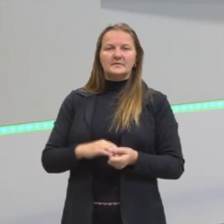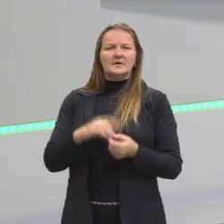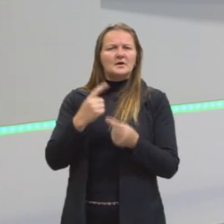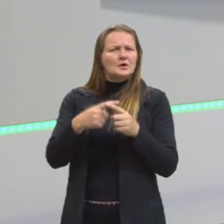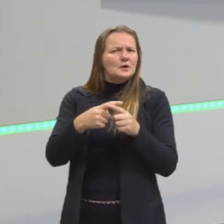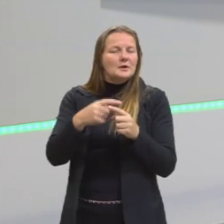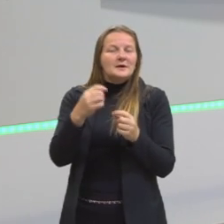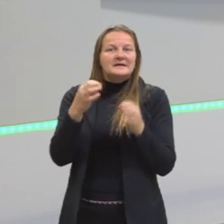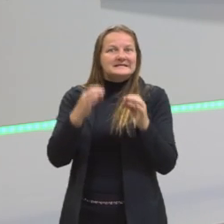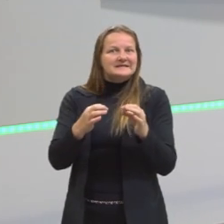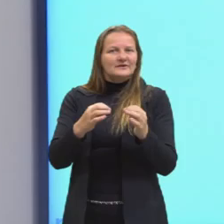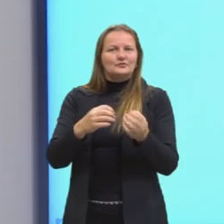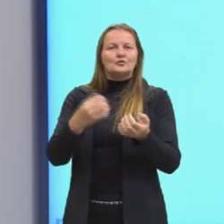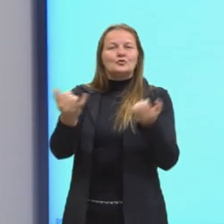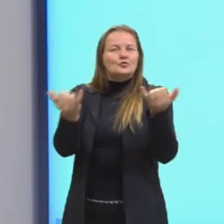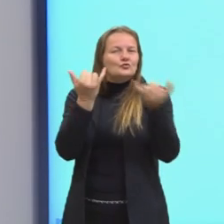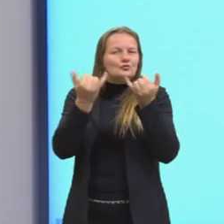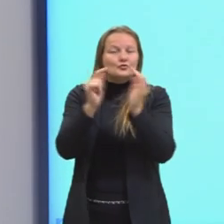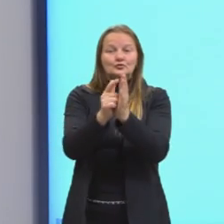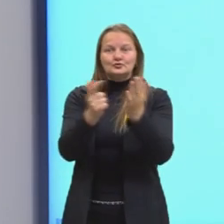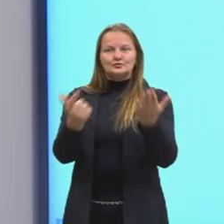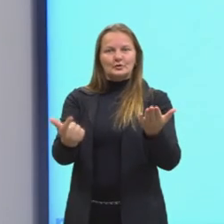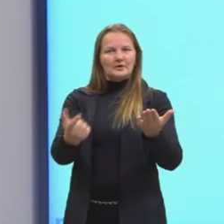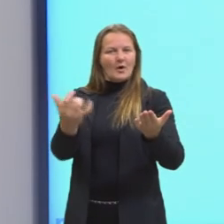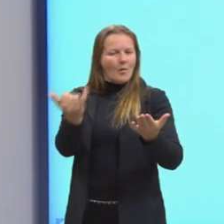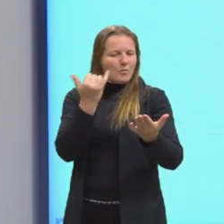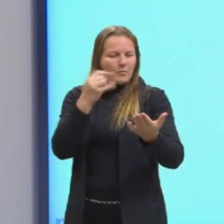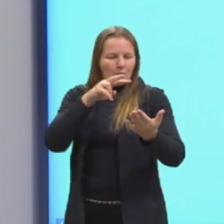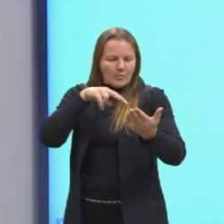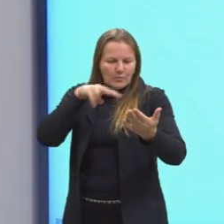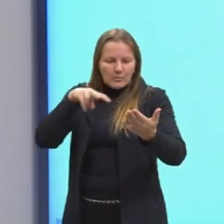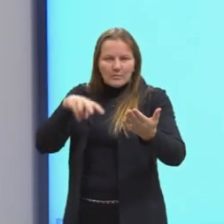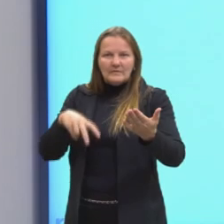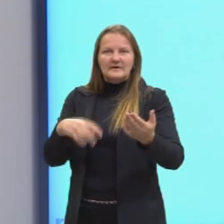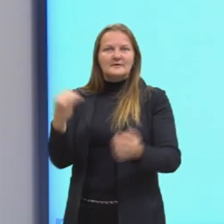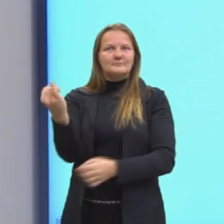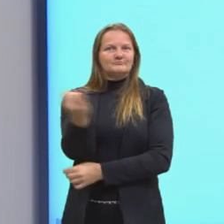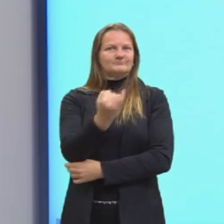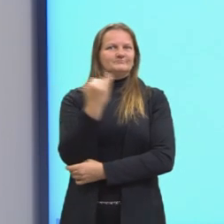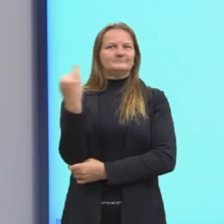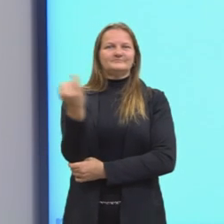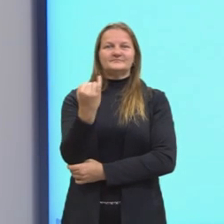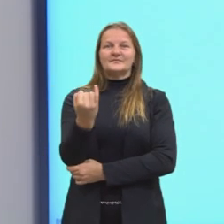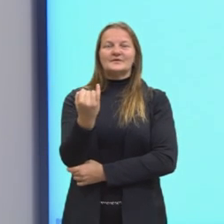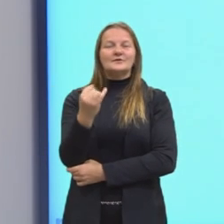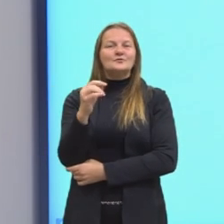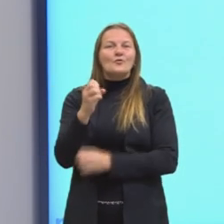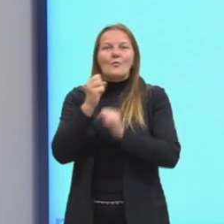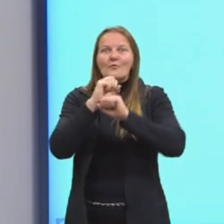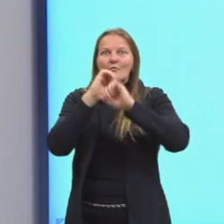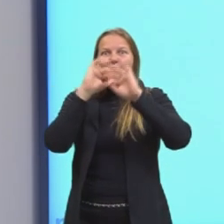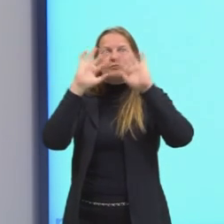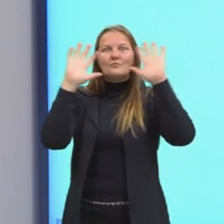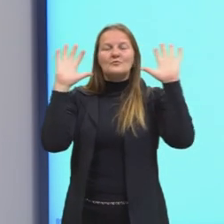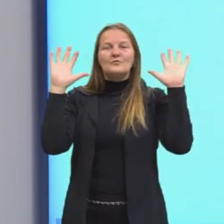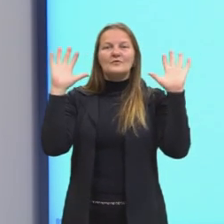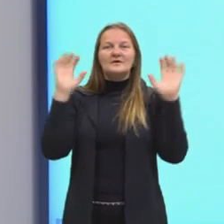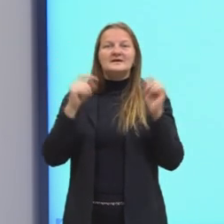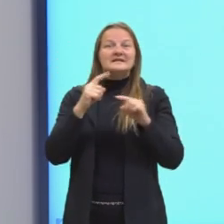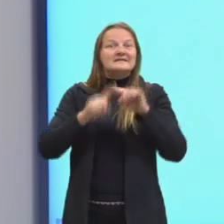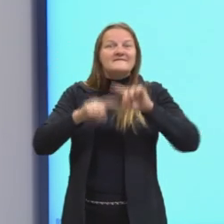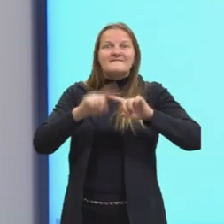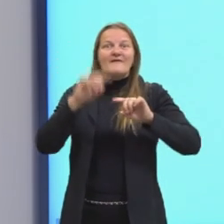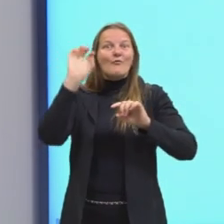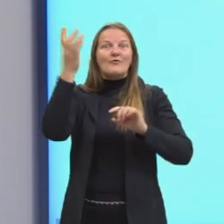em textos, notícias, entre outras situações, é de suma importância para compreender determinados